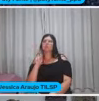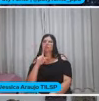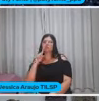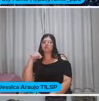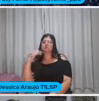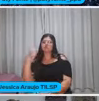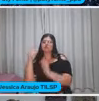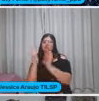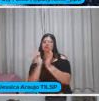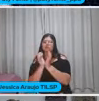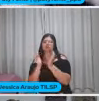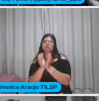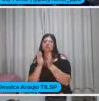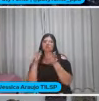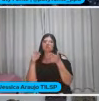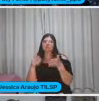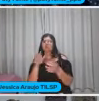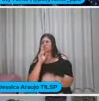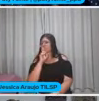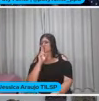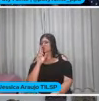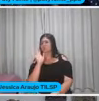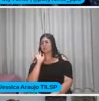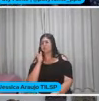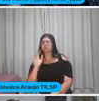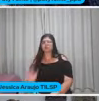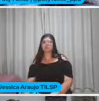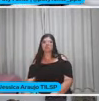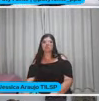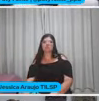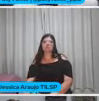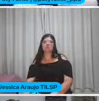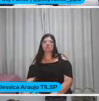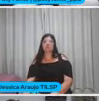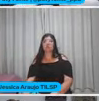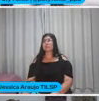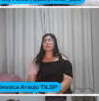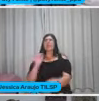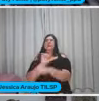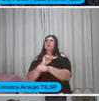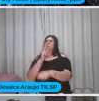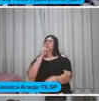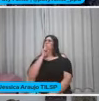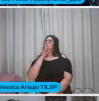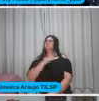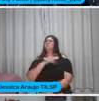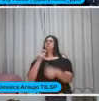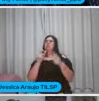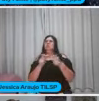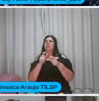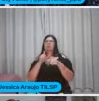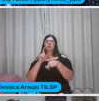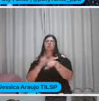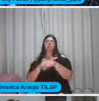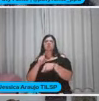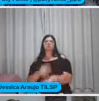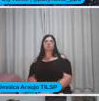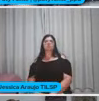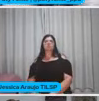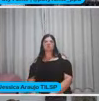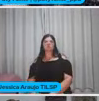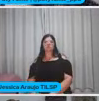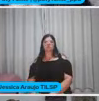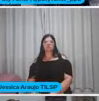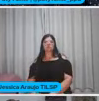turma Já chegou na porta Respondendo Nem me deixou O espaço e o tempo De